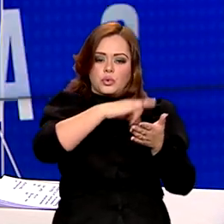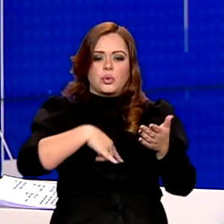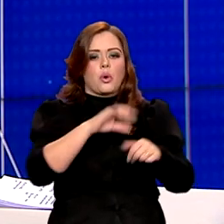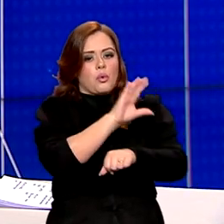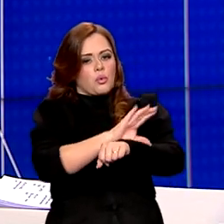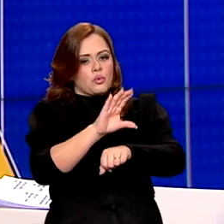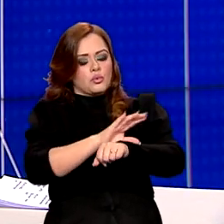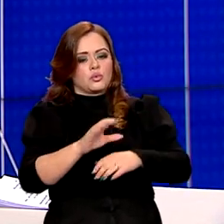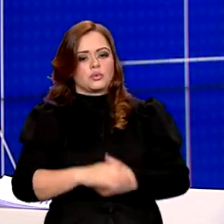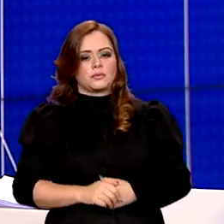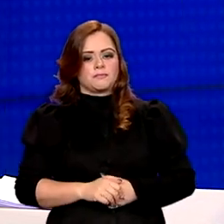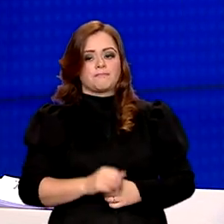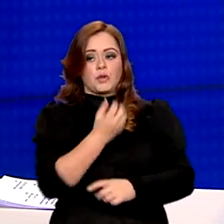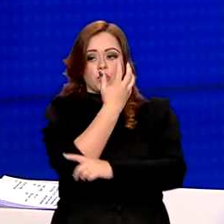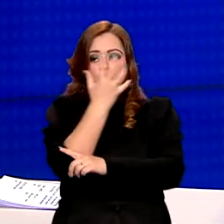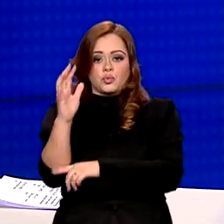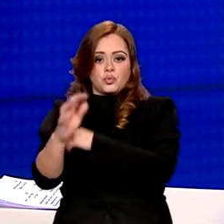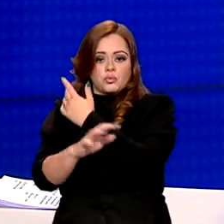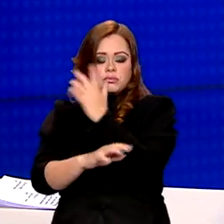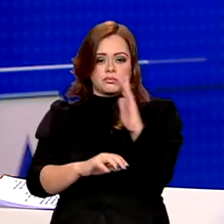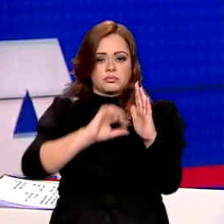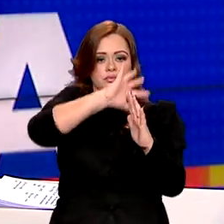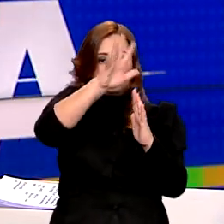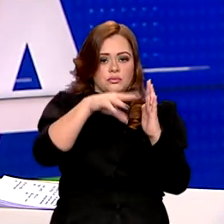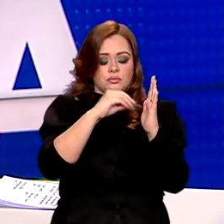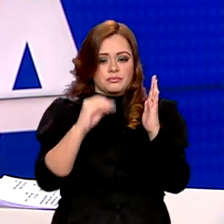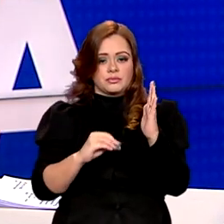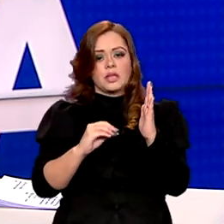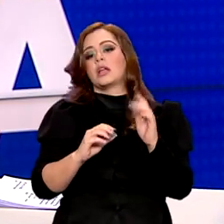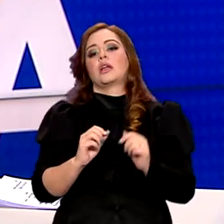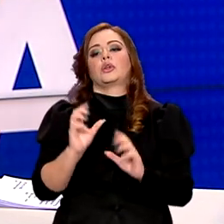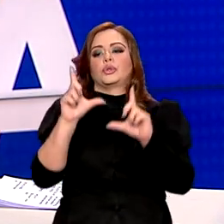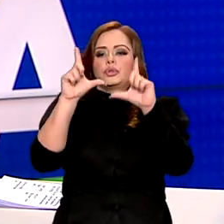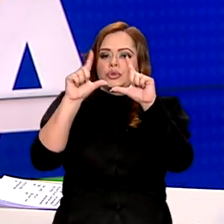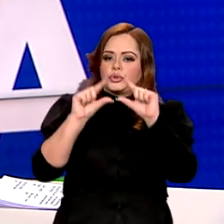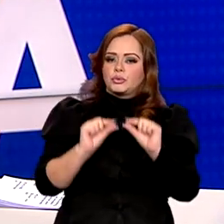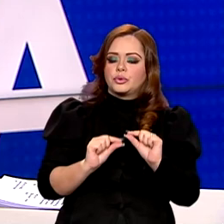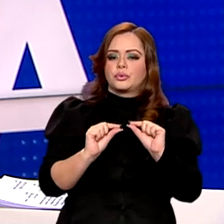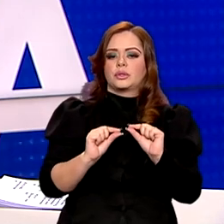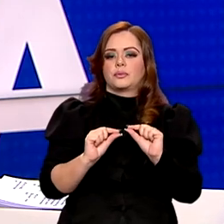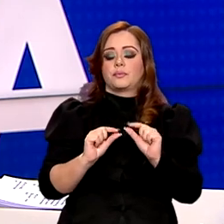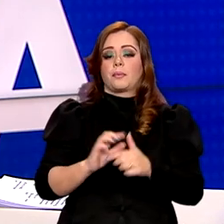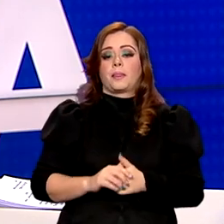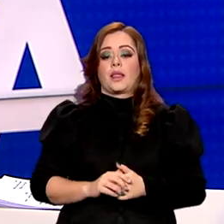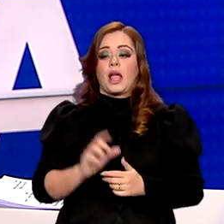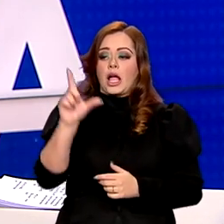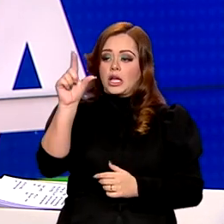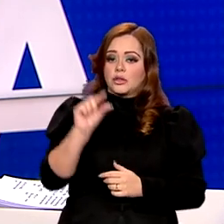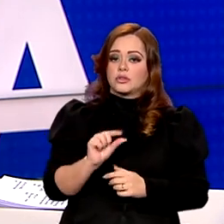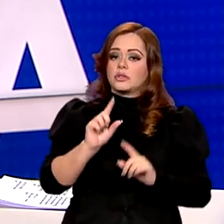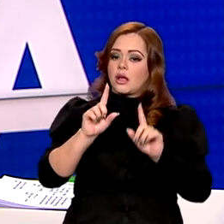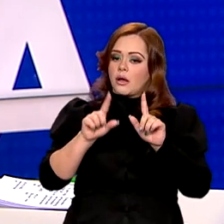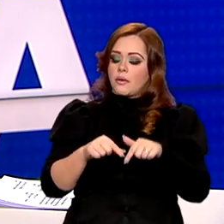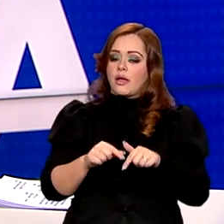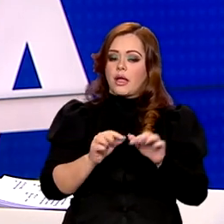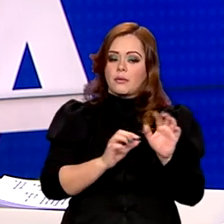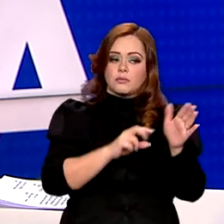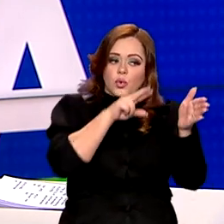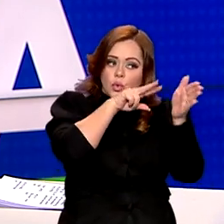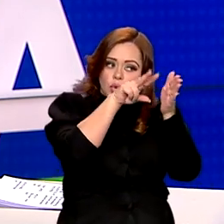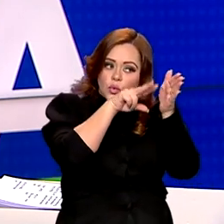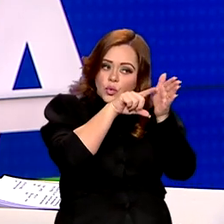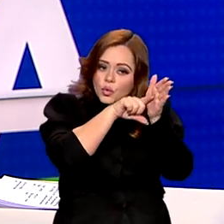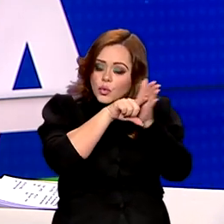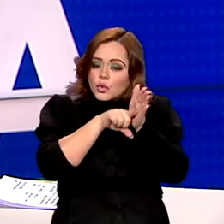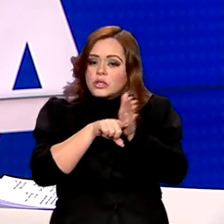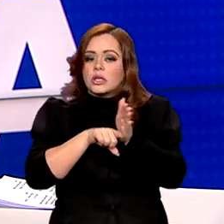O desmatamento na Amazônia Legal diminuiu de janeiro a maio deste ano. A redução é fruto da fiscalização e